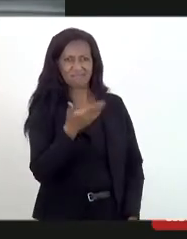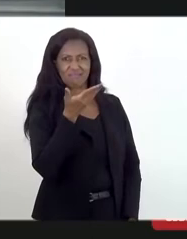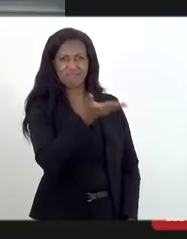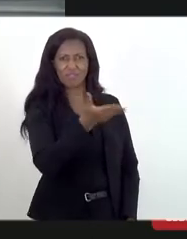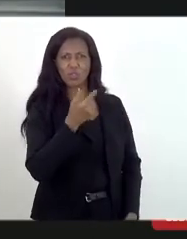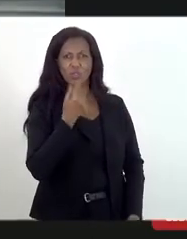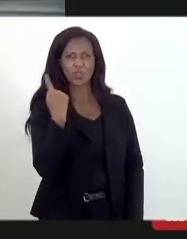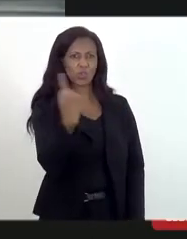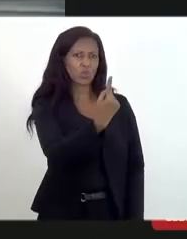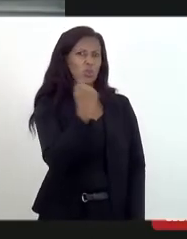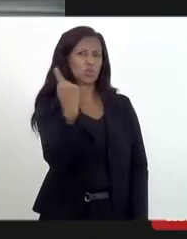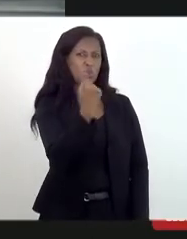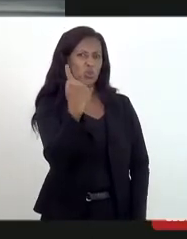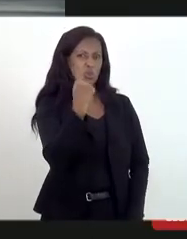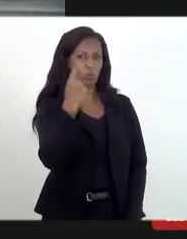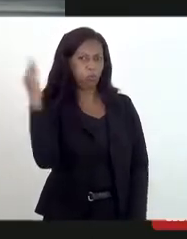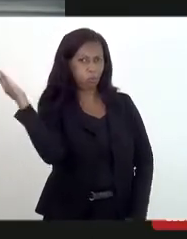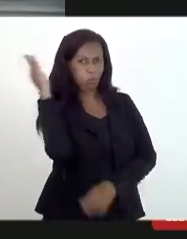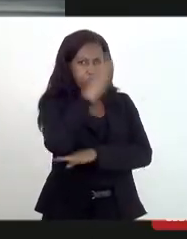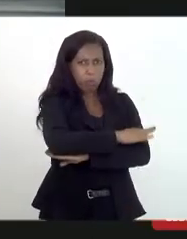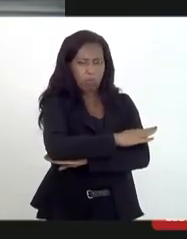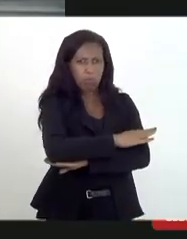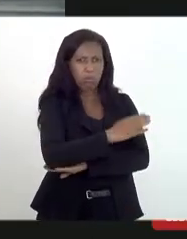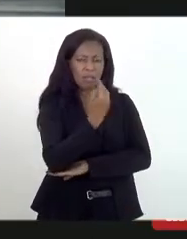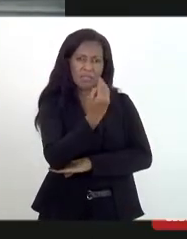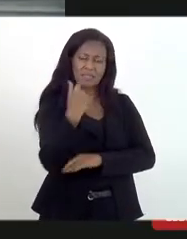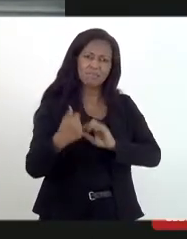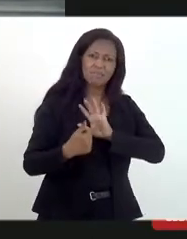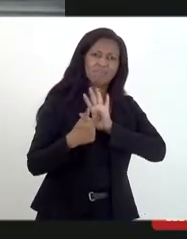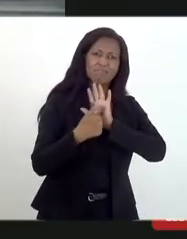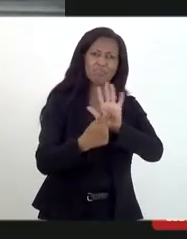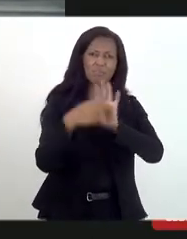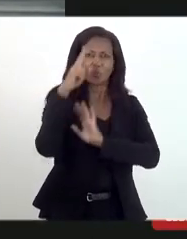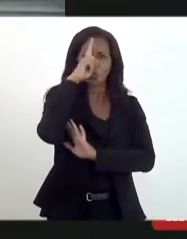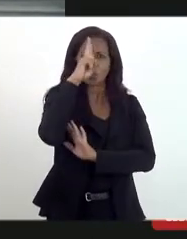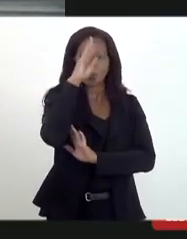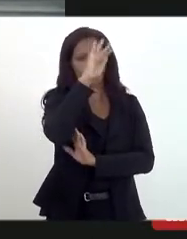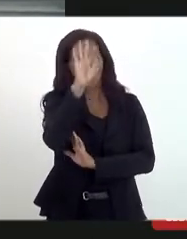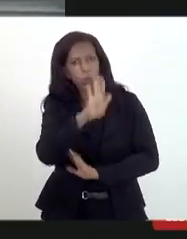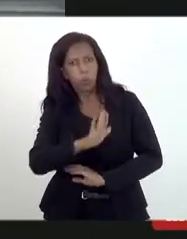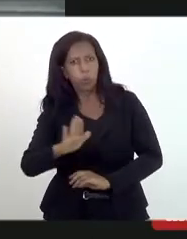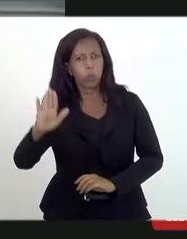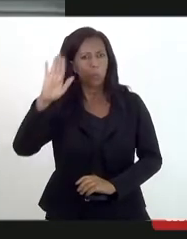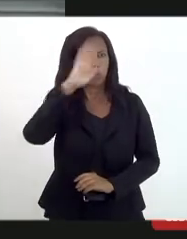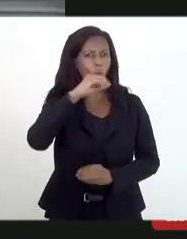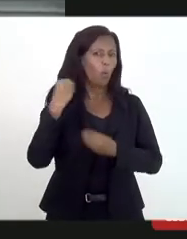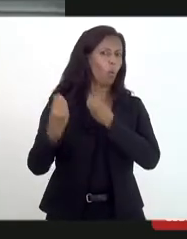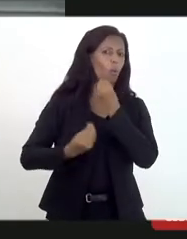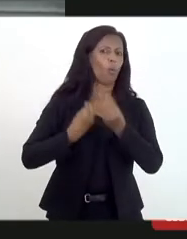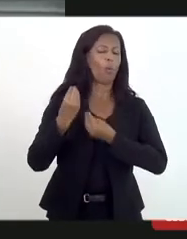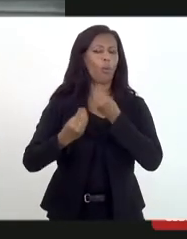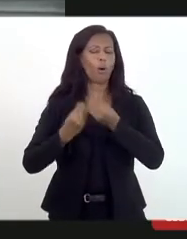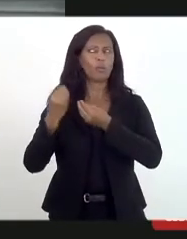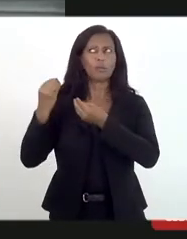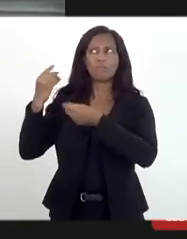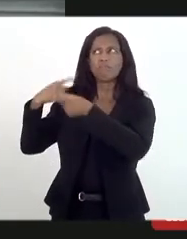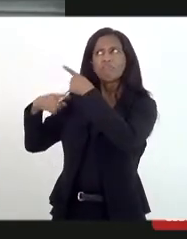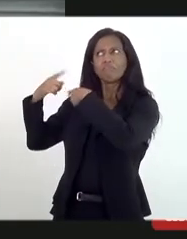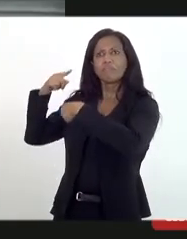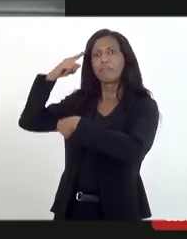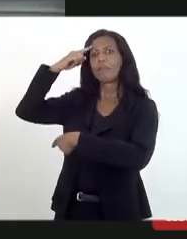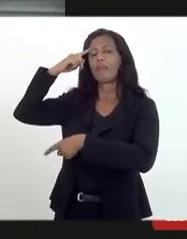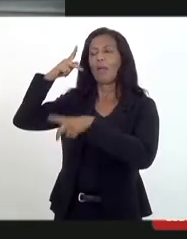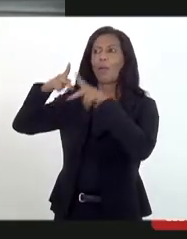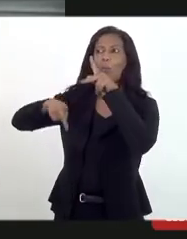uma perversidade que remonta à história do Brasil, quando consideravam que o